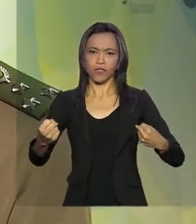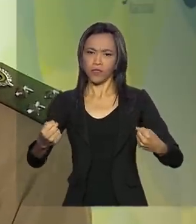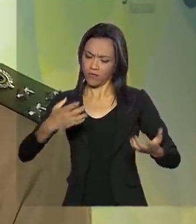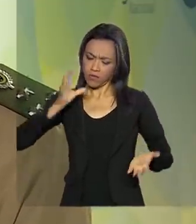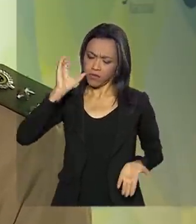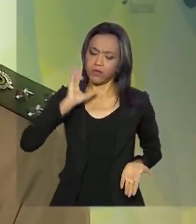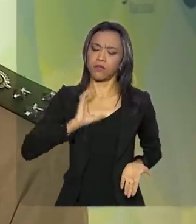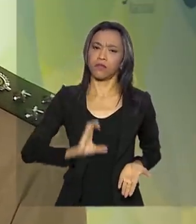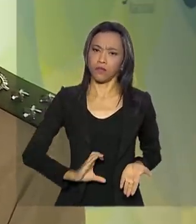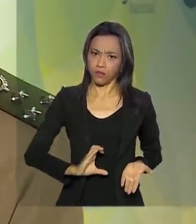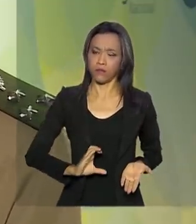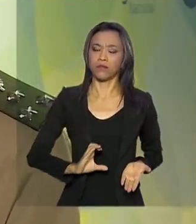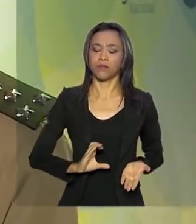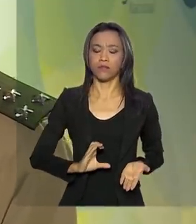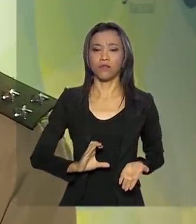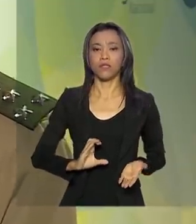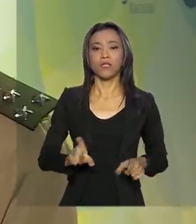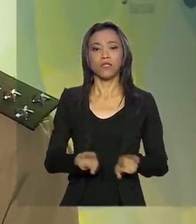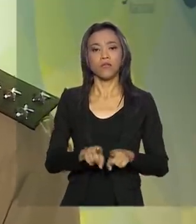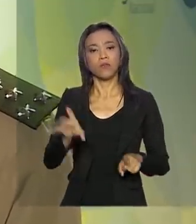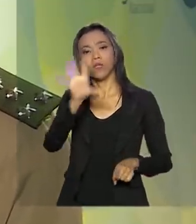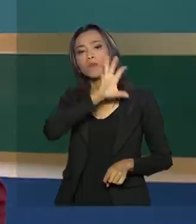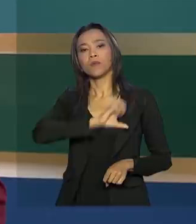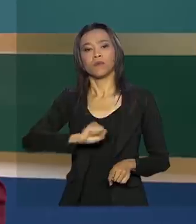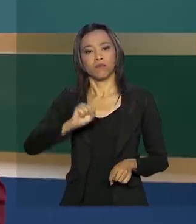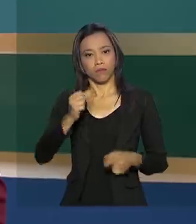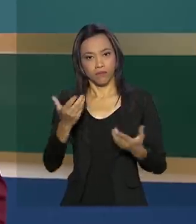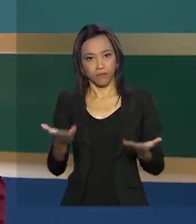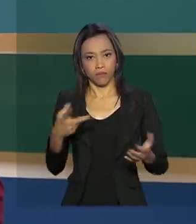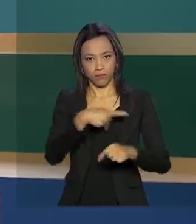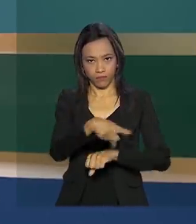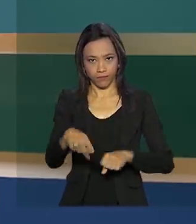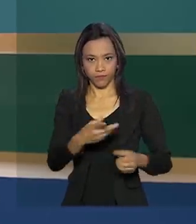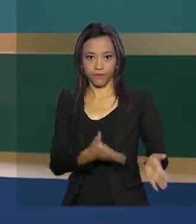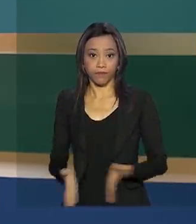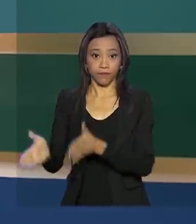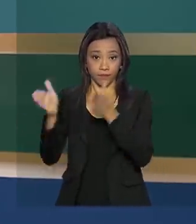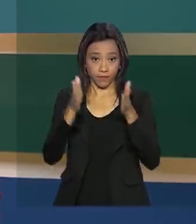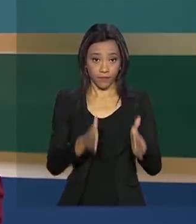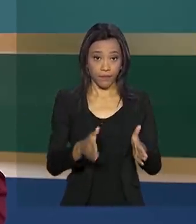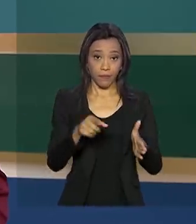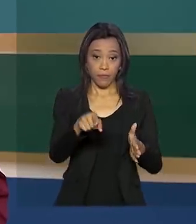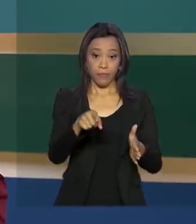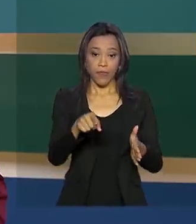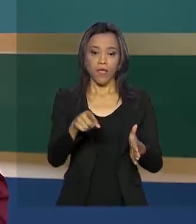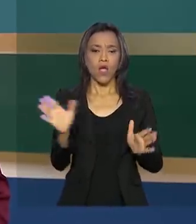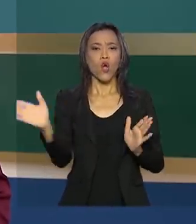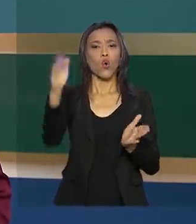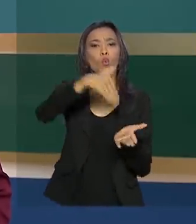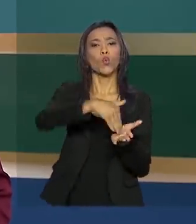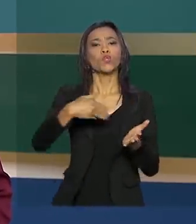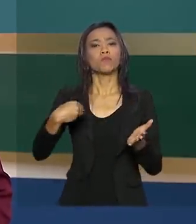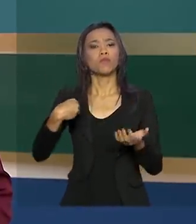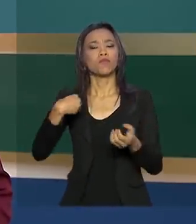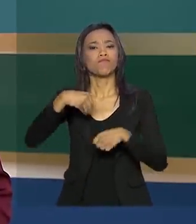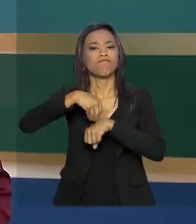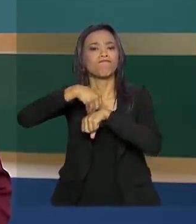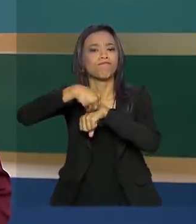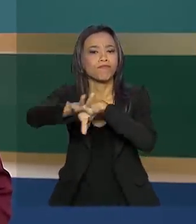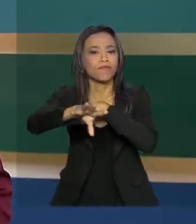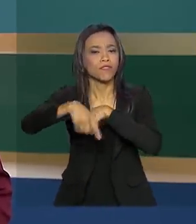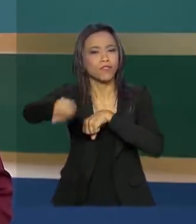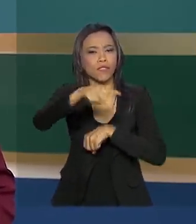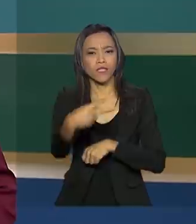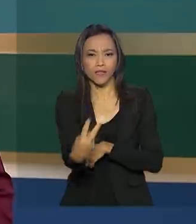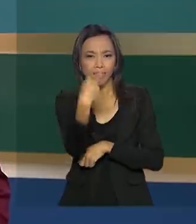e, indiretamente, fortalecer a soberania nacional. E olha, uma última informação para você que nos acompanha todos